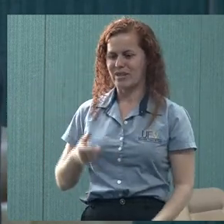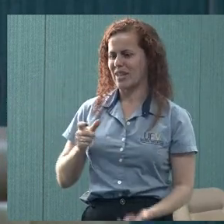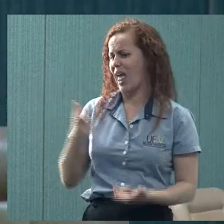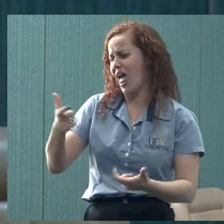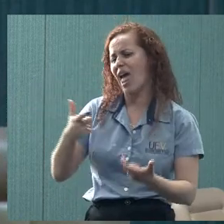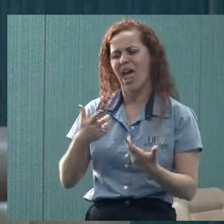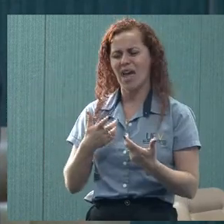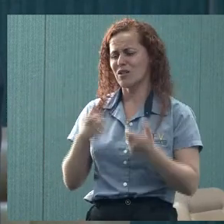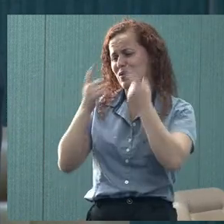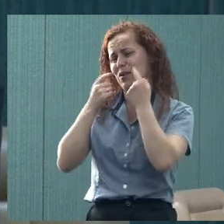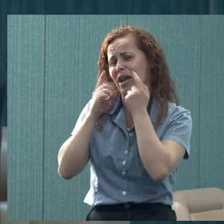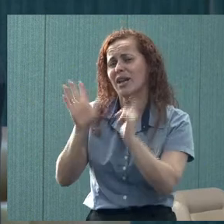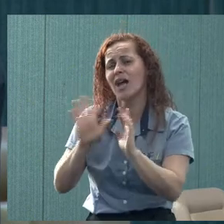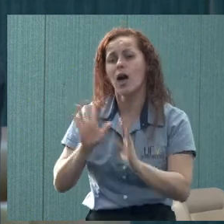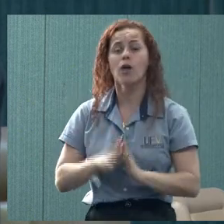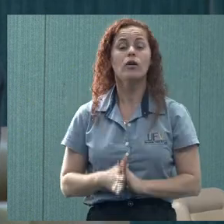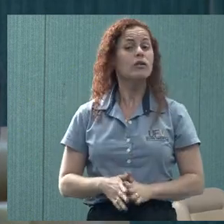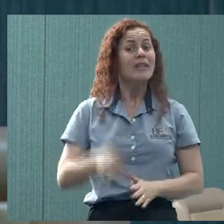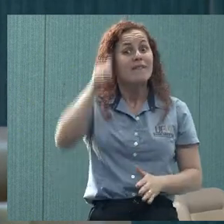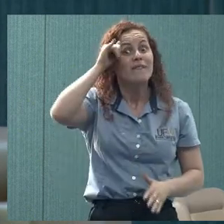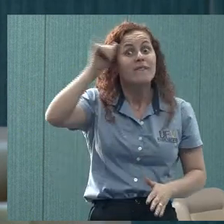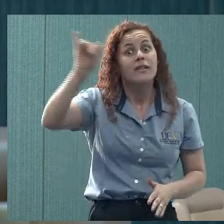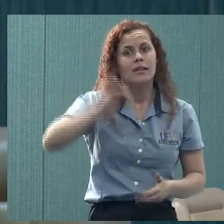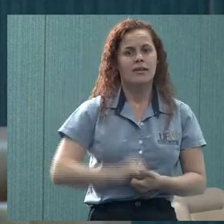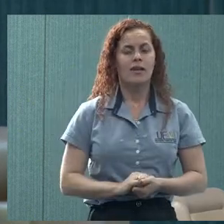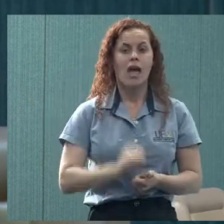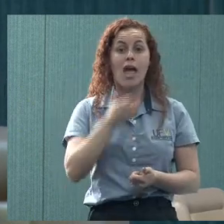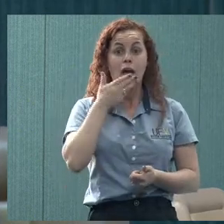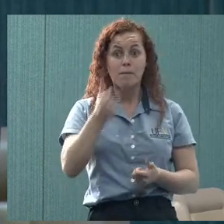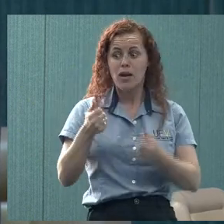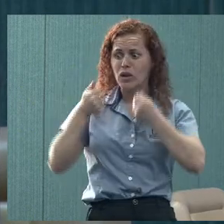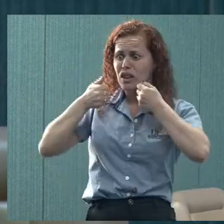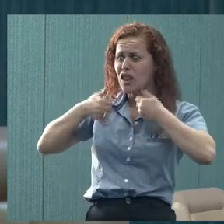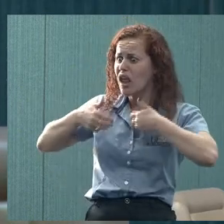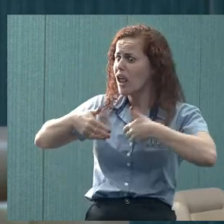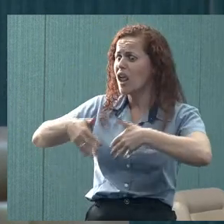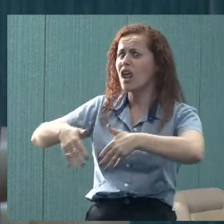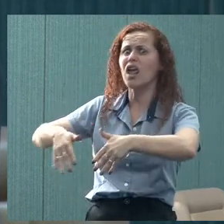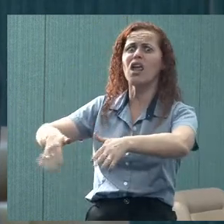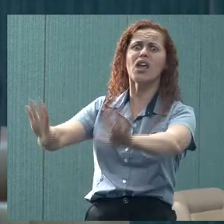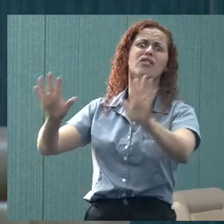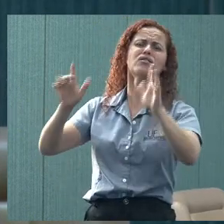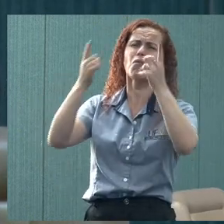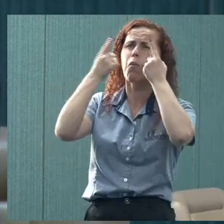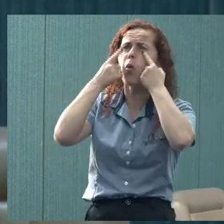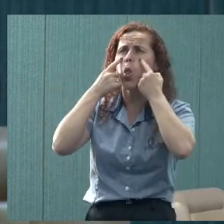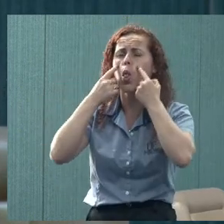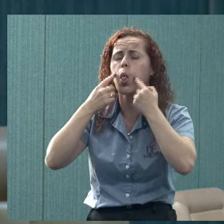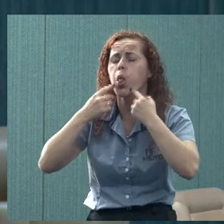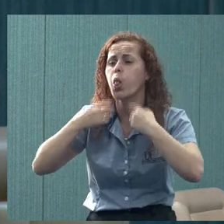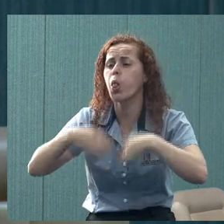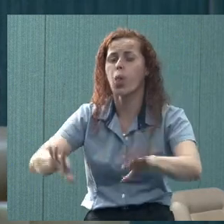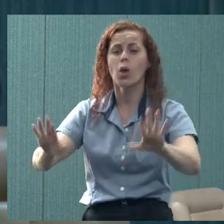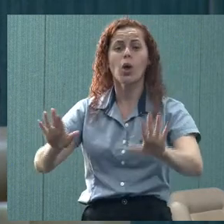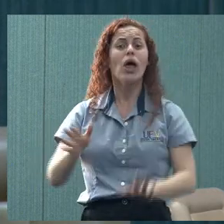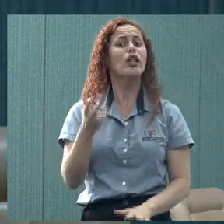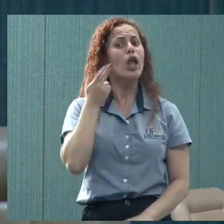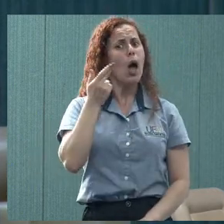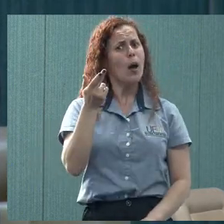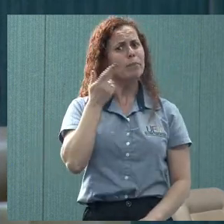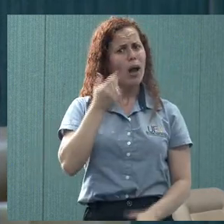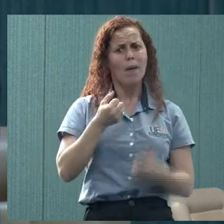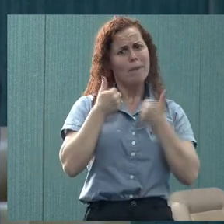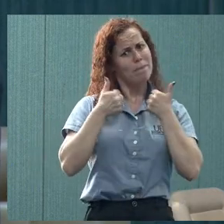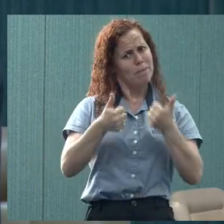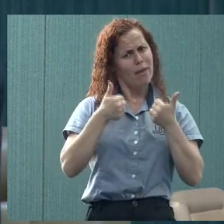tentando anular o sentimento ali da pessoa, do que deixando aquilo acontecer, o choro cair, chorar faz bem. Não sei quem criou essa